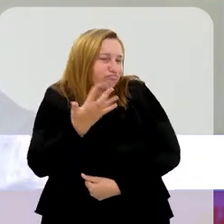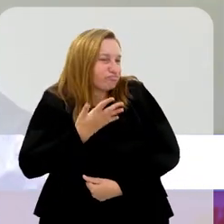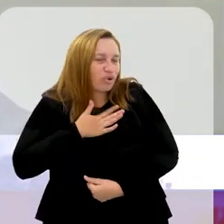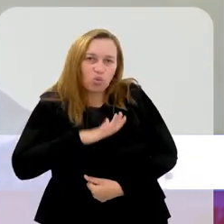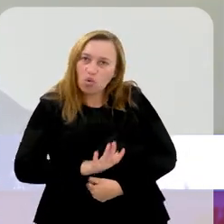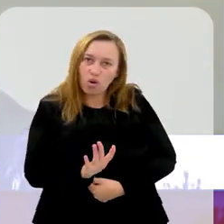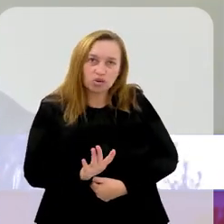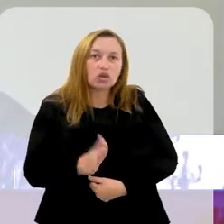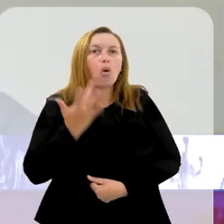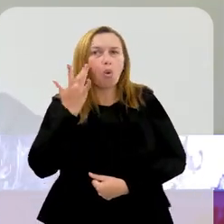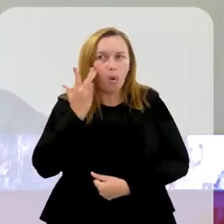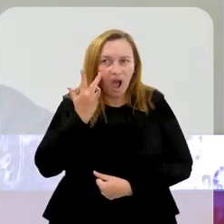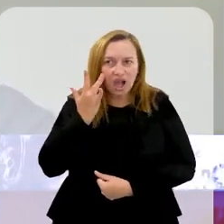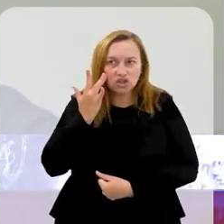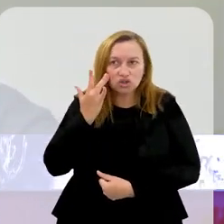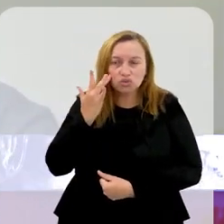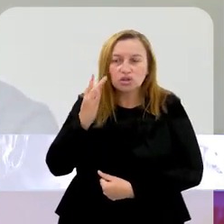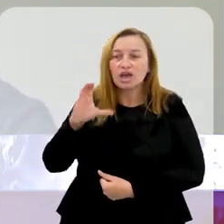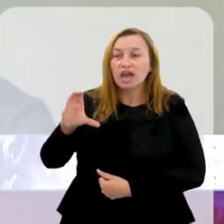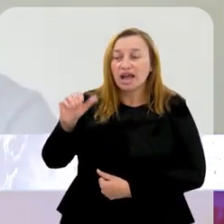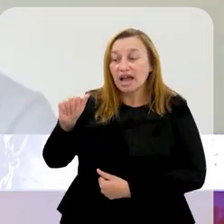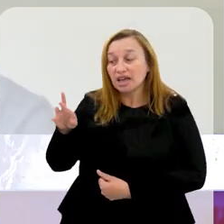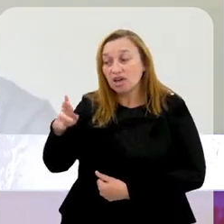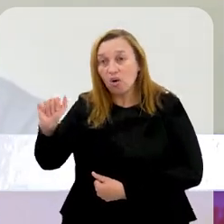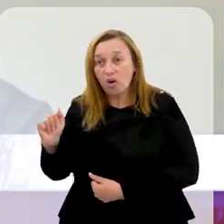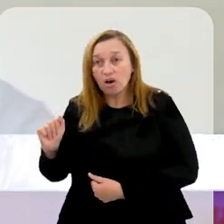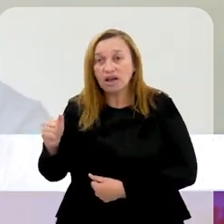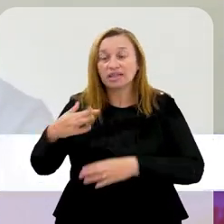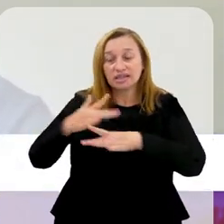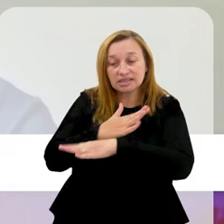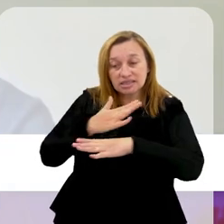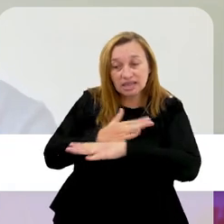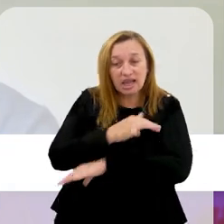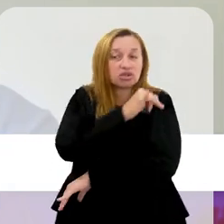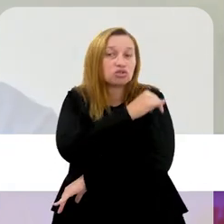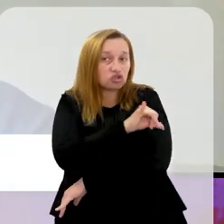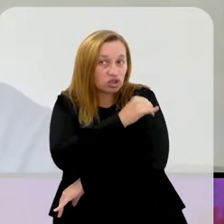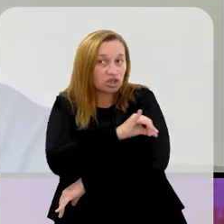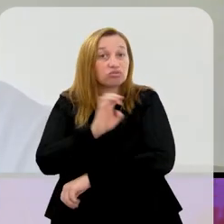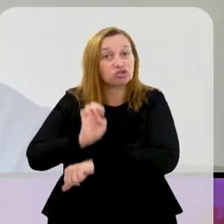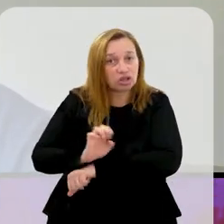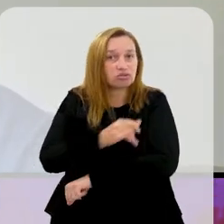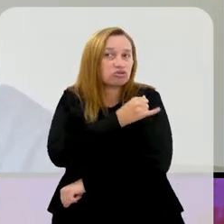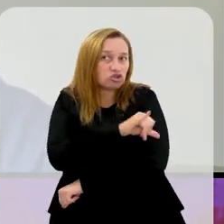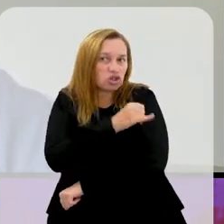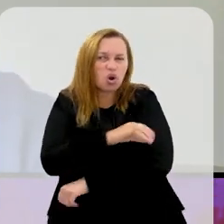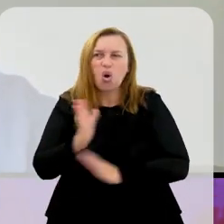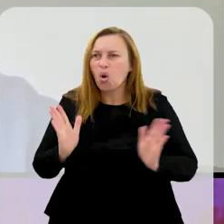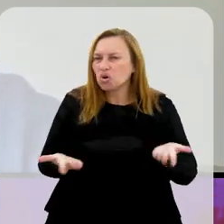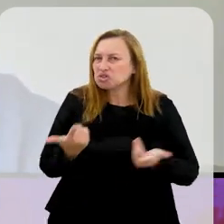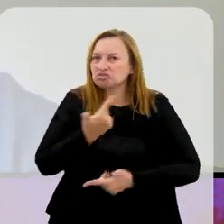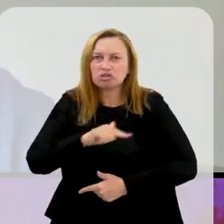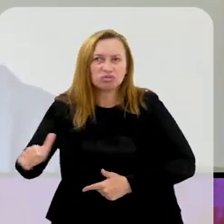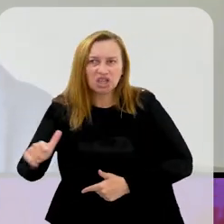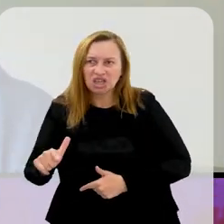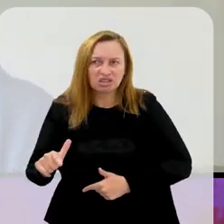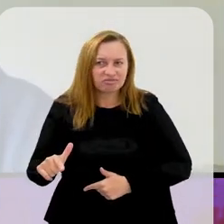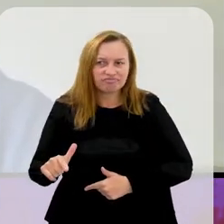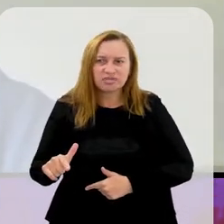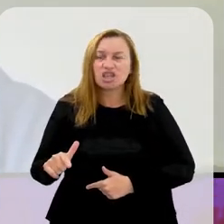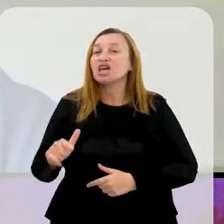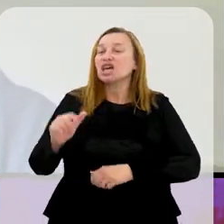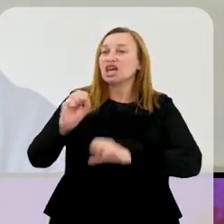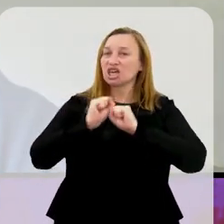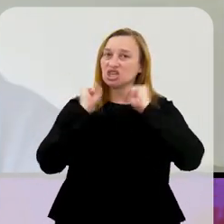gosto. Também acho que o campeonato carioca tem que ser disputado na cidade do Rio de Janeiro, no estado do Rio de Janeiro. Hoje não temos mais o estádio do